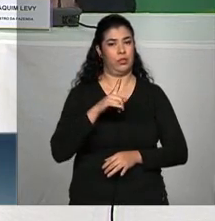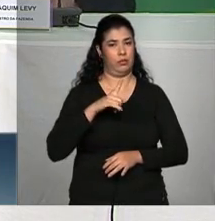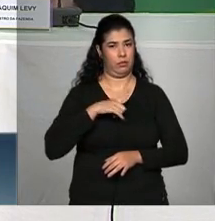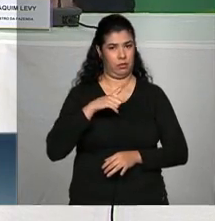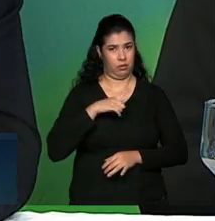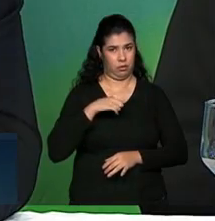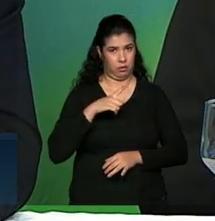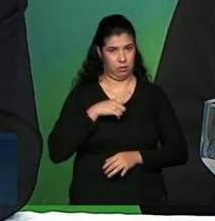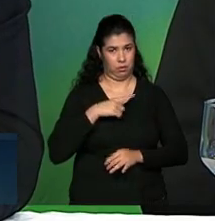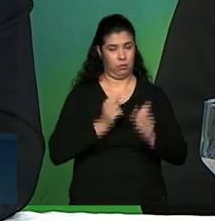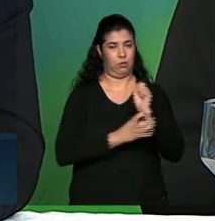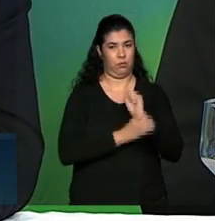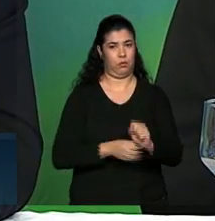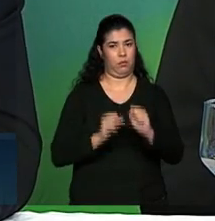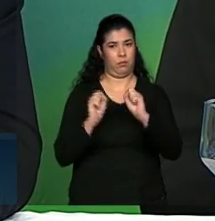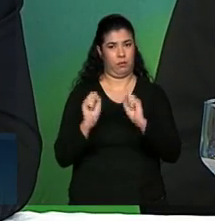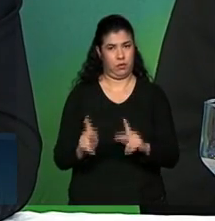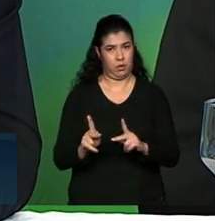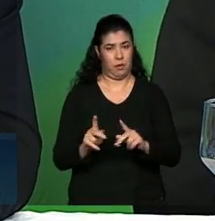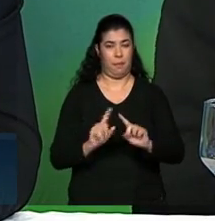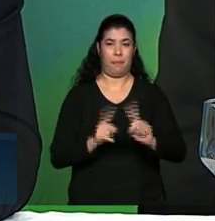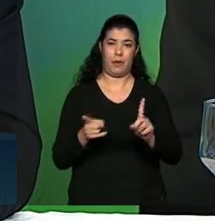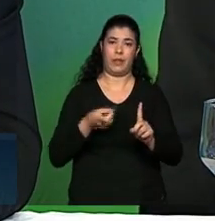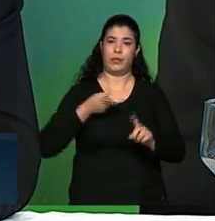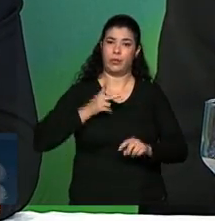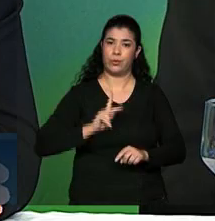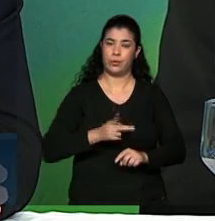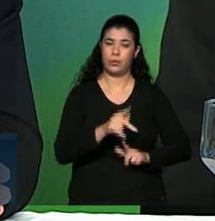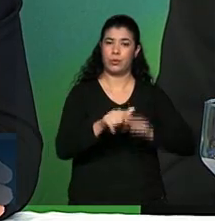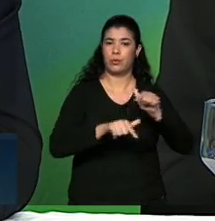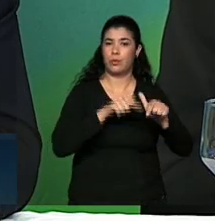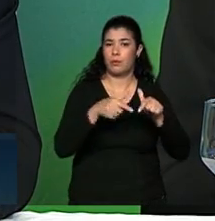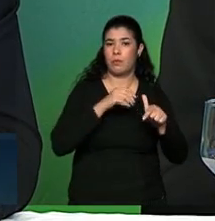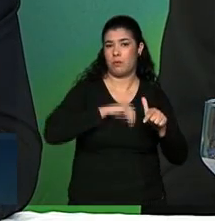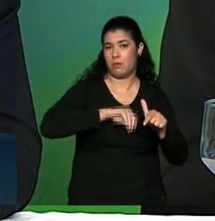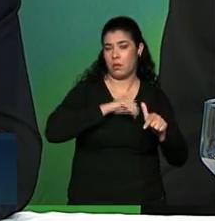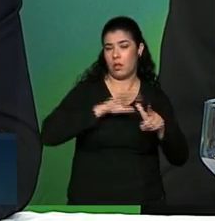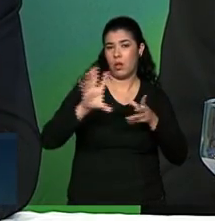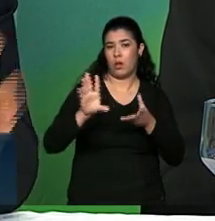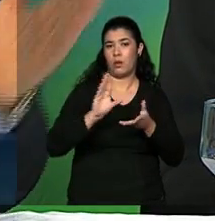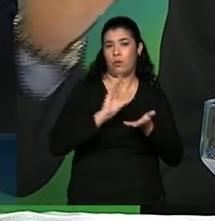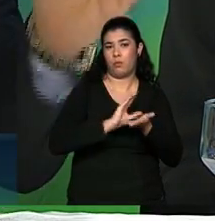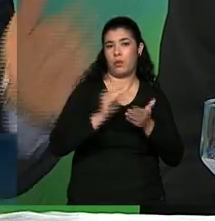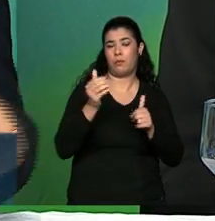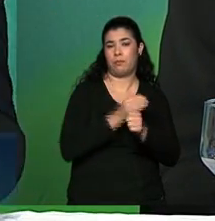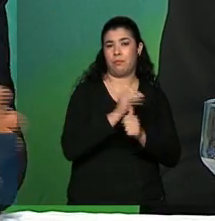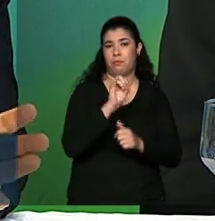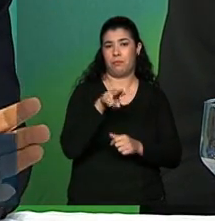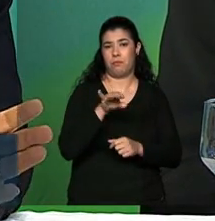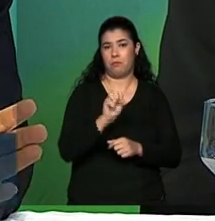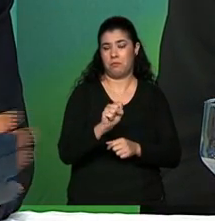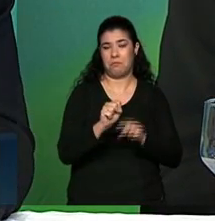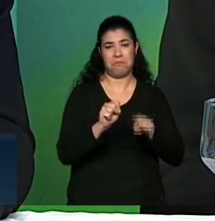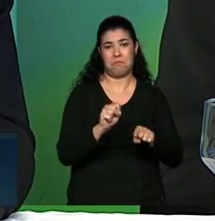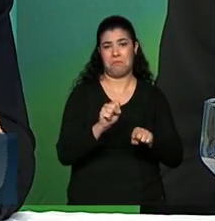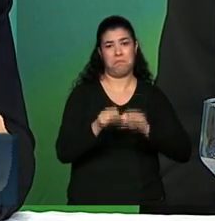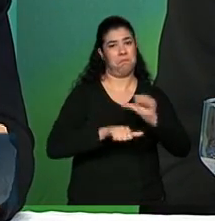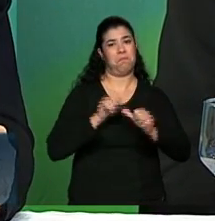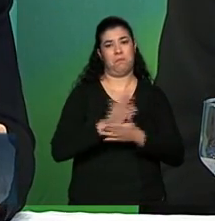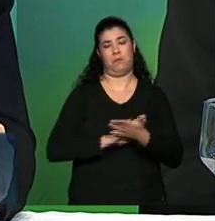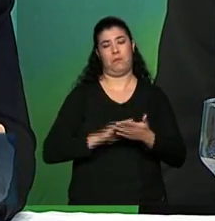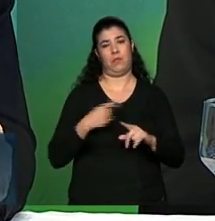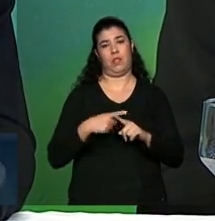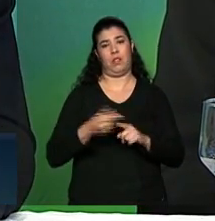aposentados e tem uma atividade qualquer com remuneração e com recolhimento isso aqui não tem nenhum efeito porque ele já é